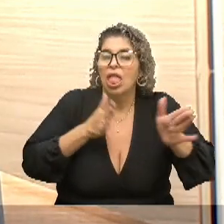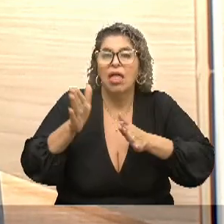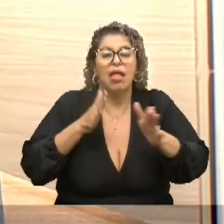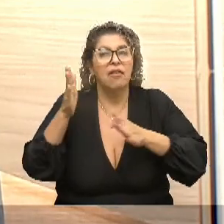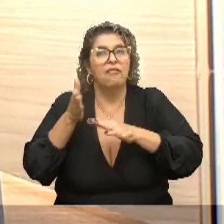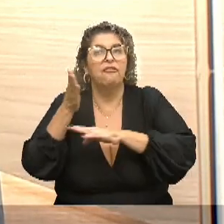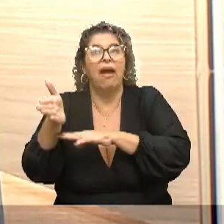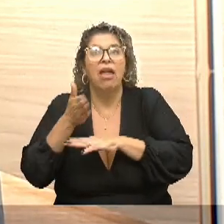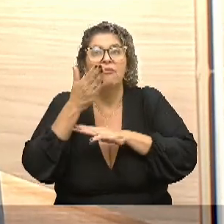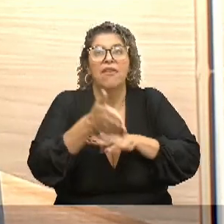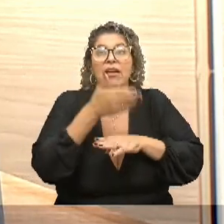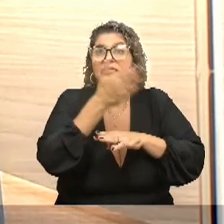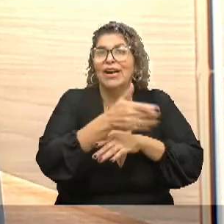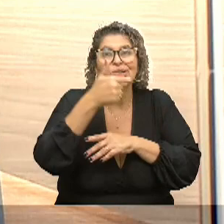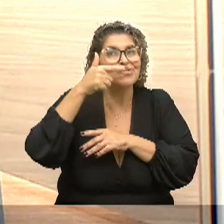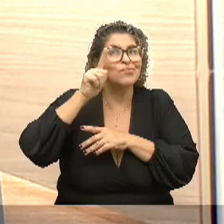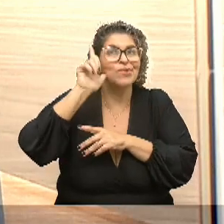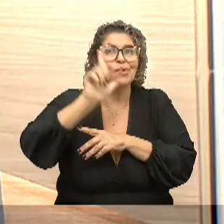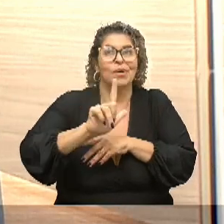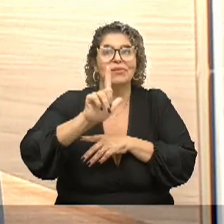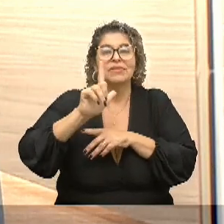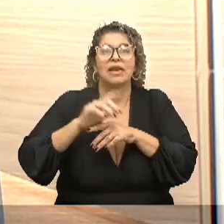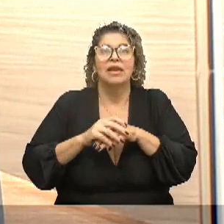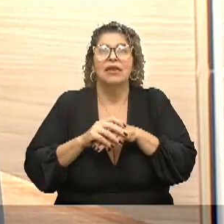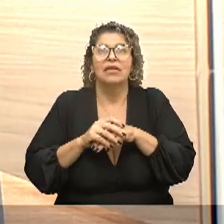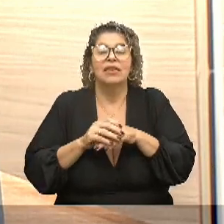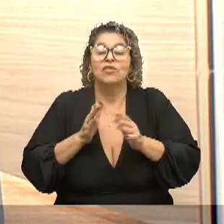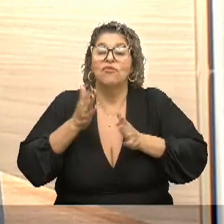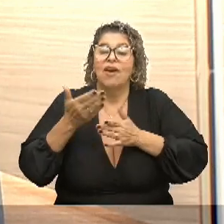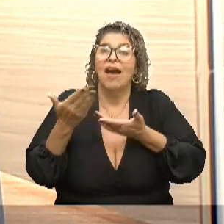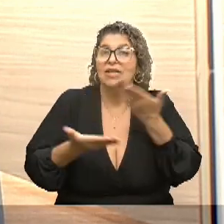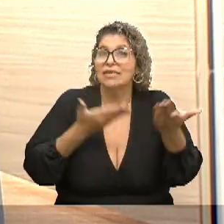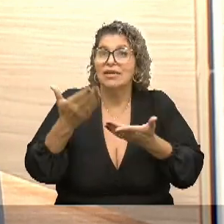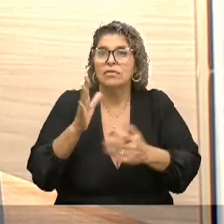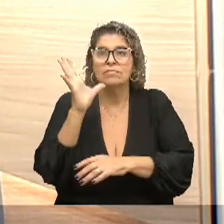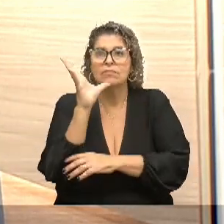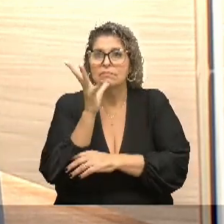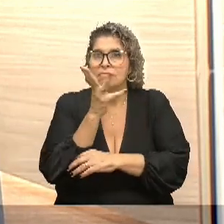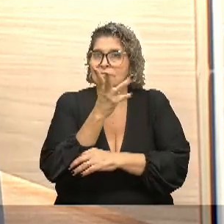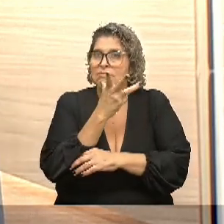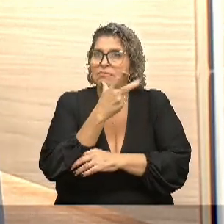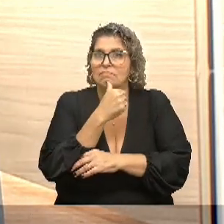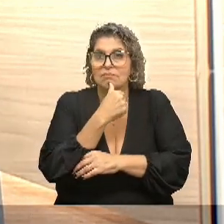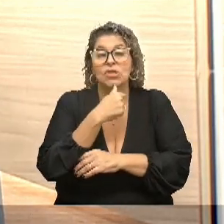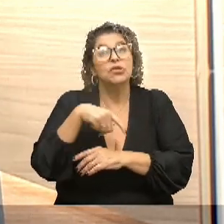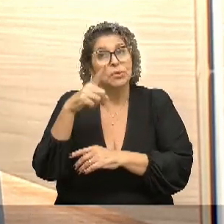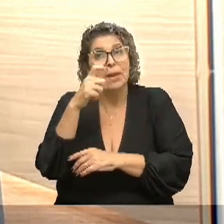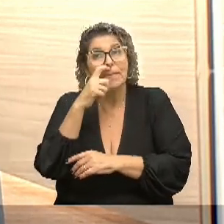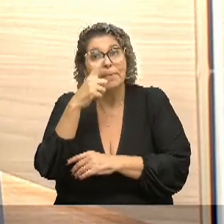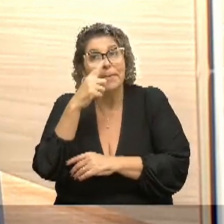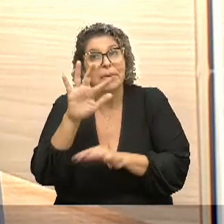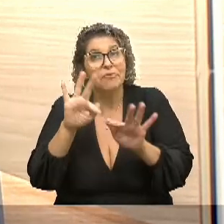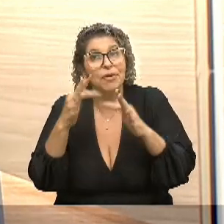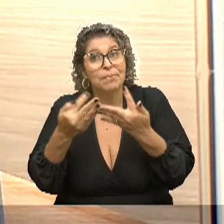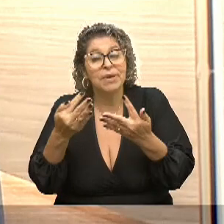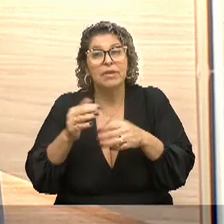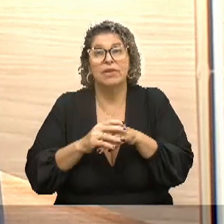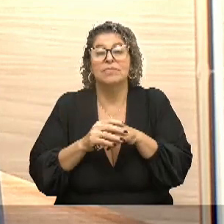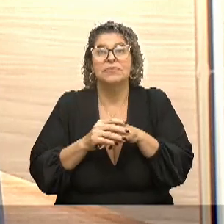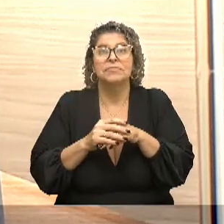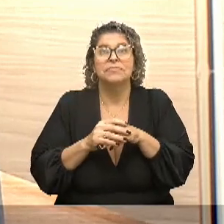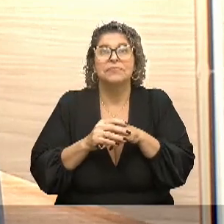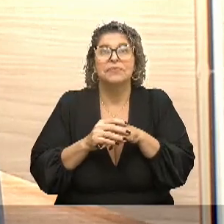espaços que tu consegue, né, que tu tem acesso. E isso se torna amoroso, o que dirá para elas, né? O que dirá para elas.